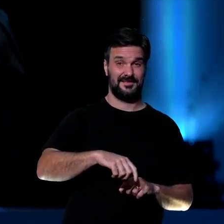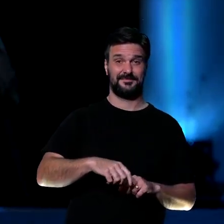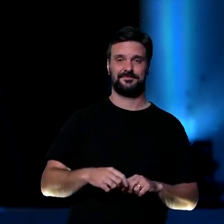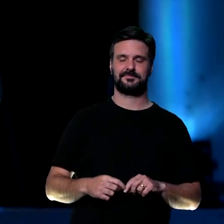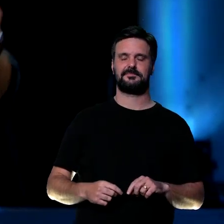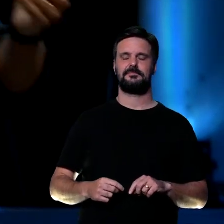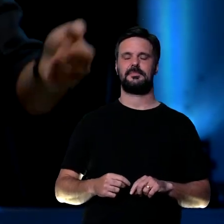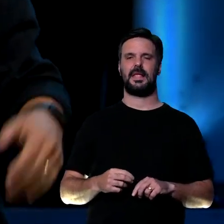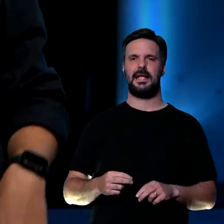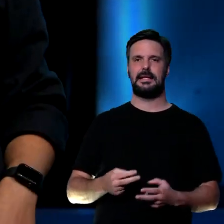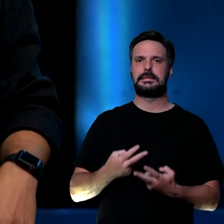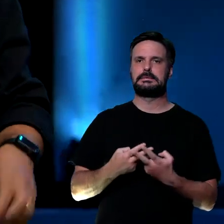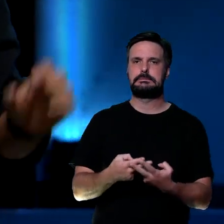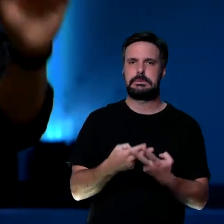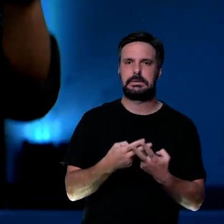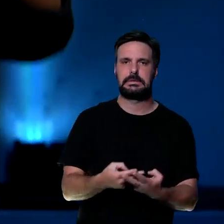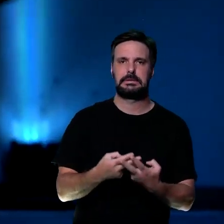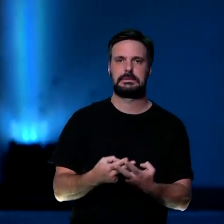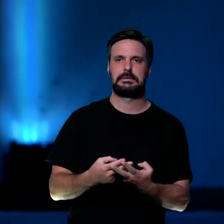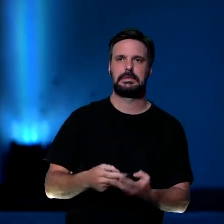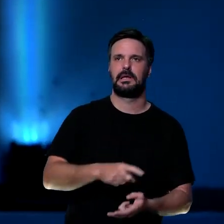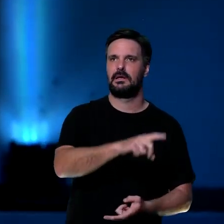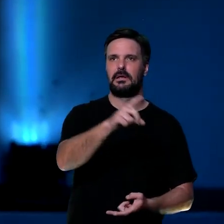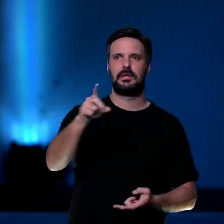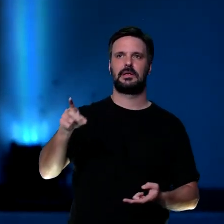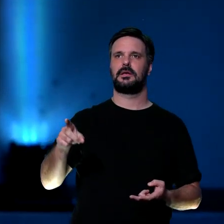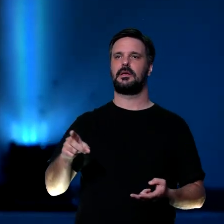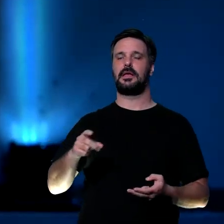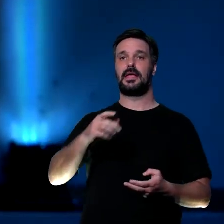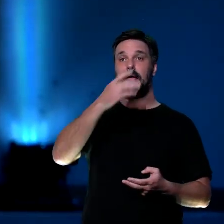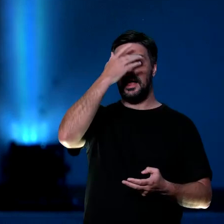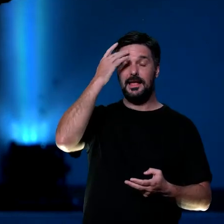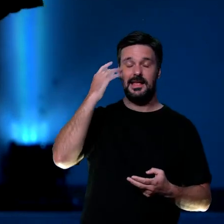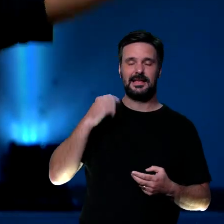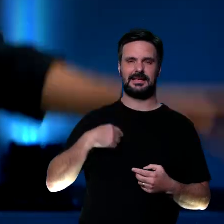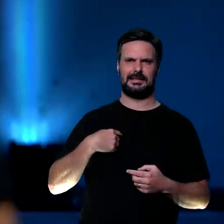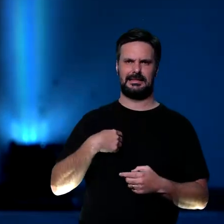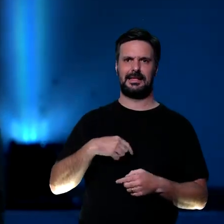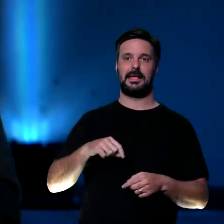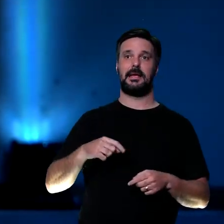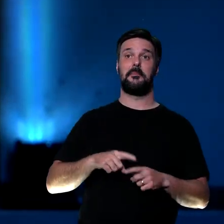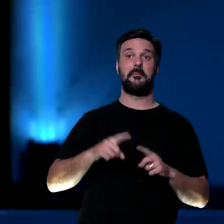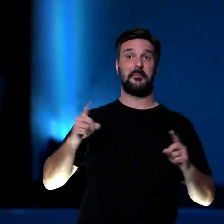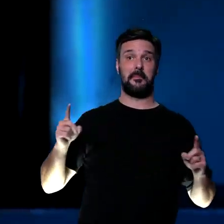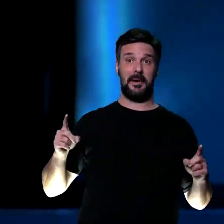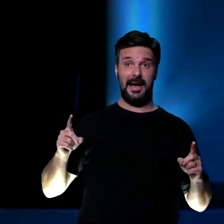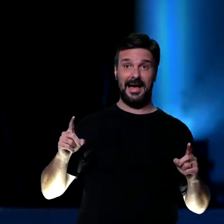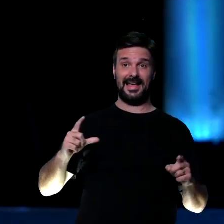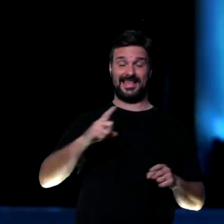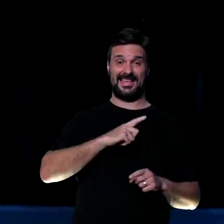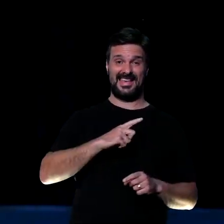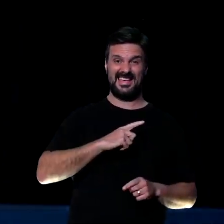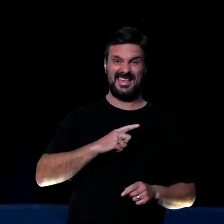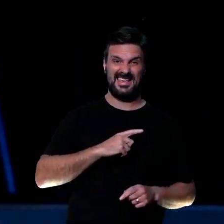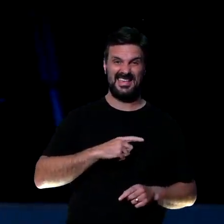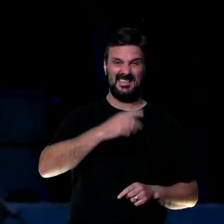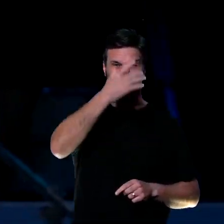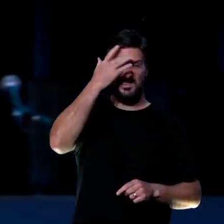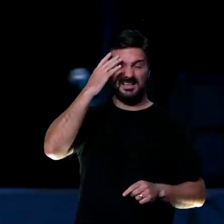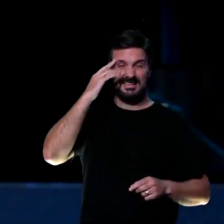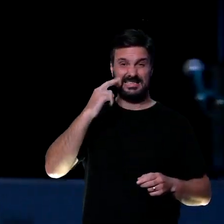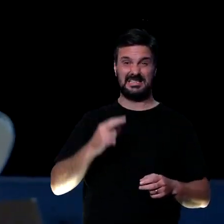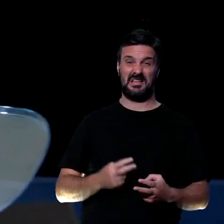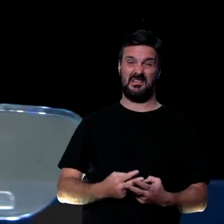tenha paciência com pessoas difíceis porque você é uma, né? Daí eu repostei e falei assim, é, mas tem gente pior. Sempre a gente acha que tem alguém pior, não verdade?